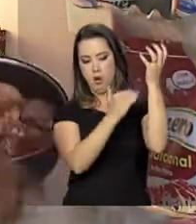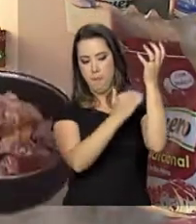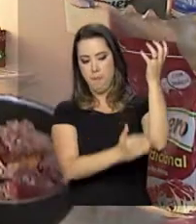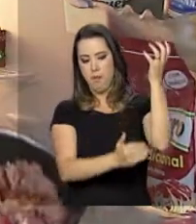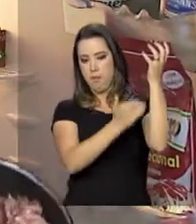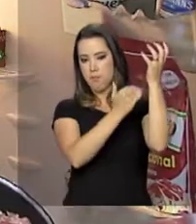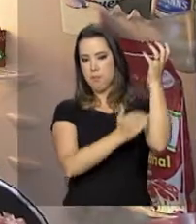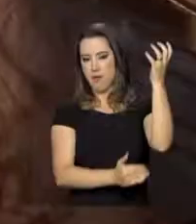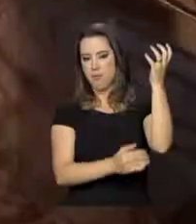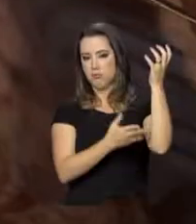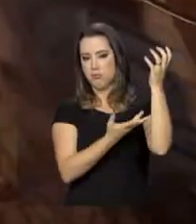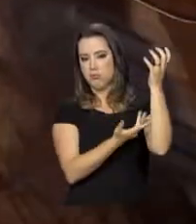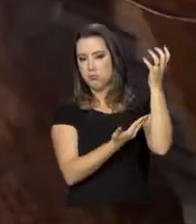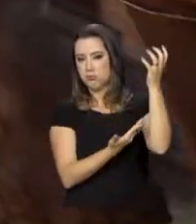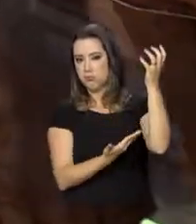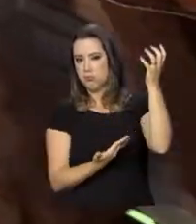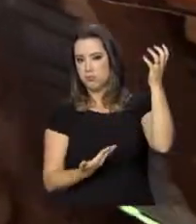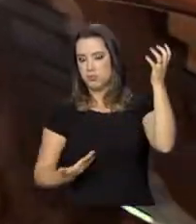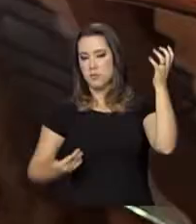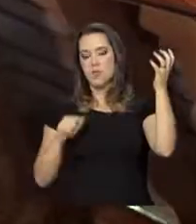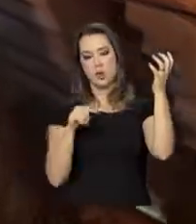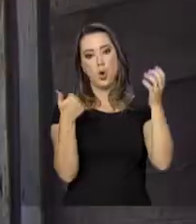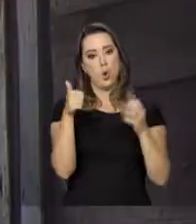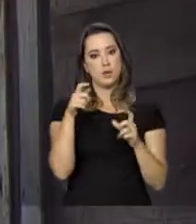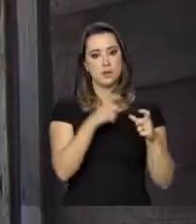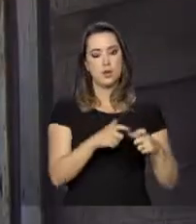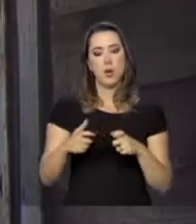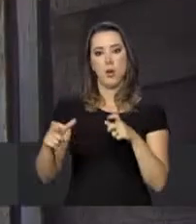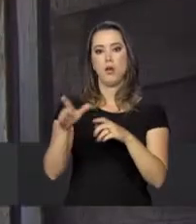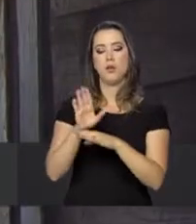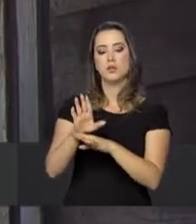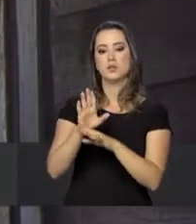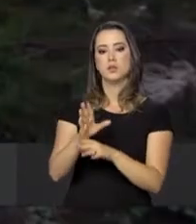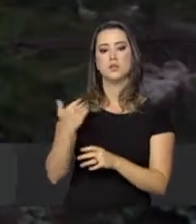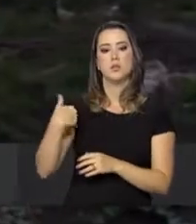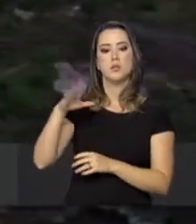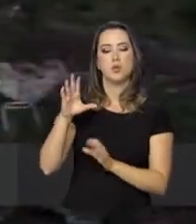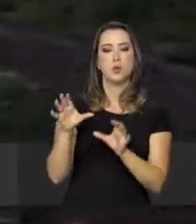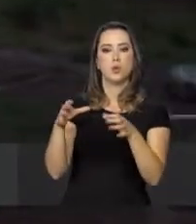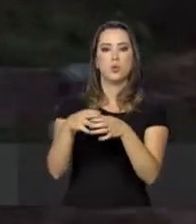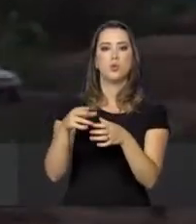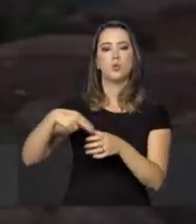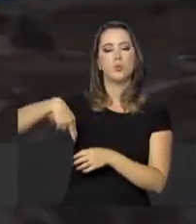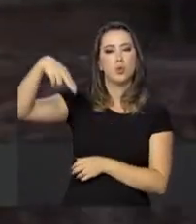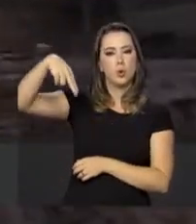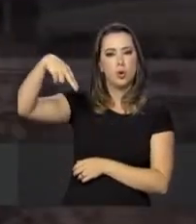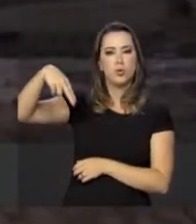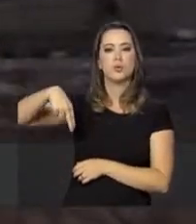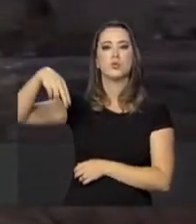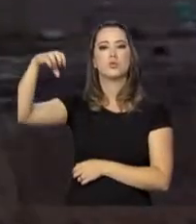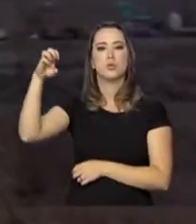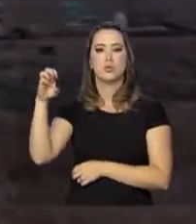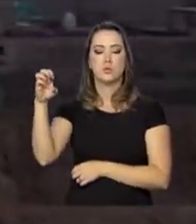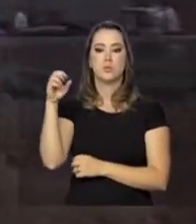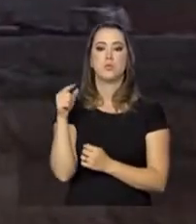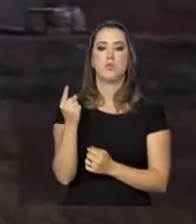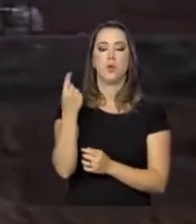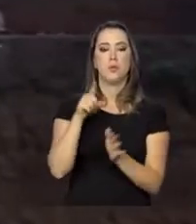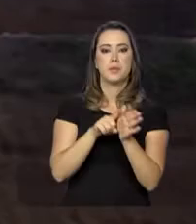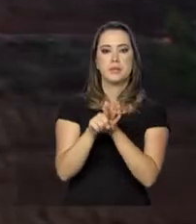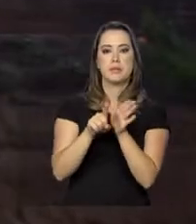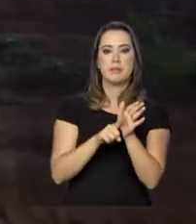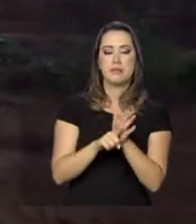chegada da luz elétrica. 11 estados devem ser beneficiados, a maioria nas regiões Norte e Nordeste. Uma